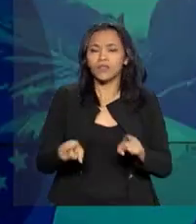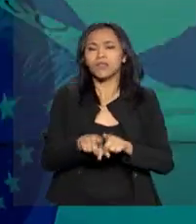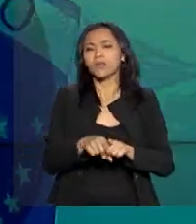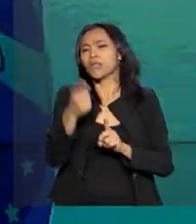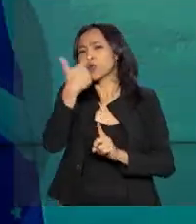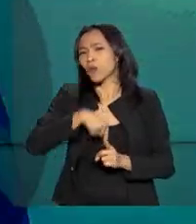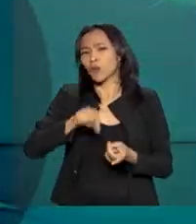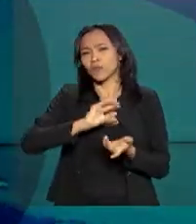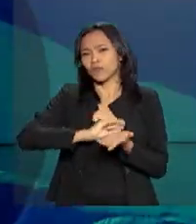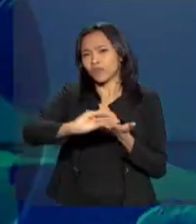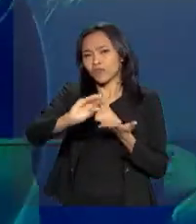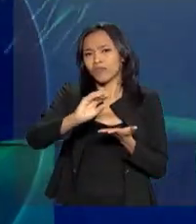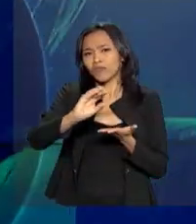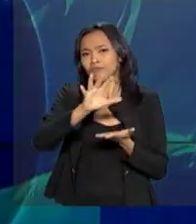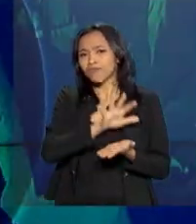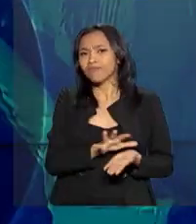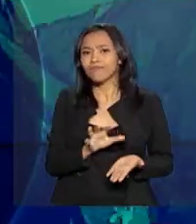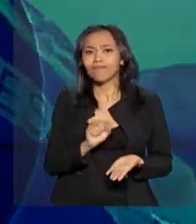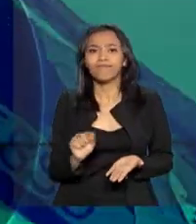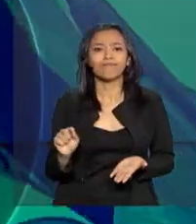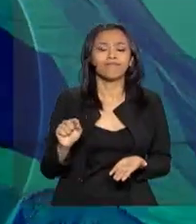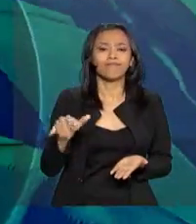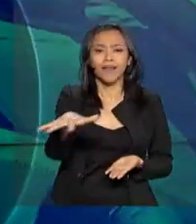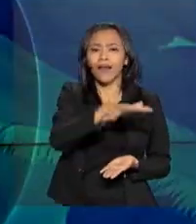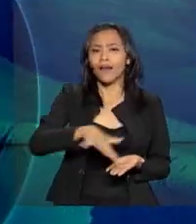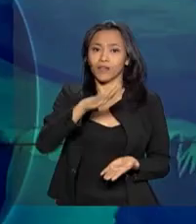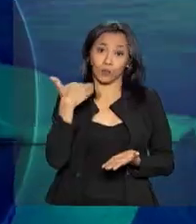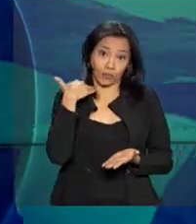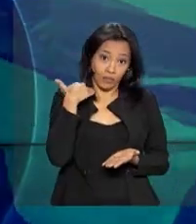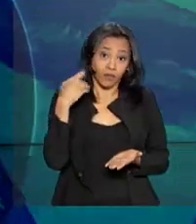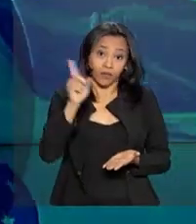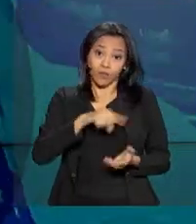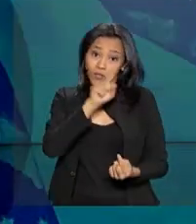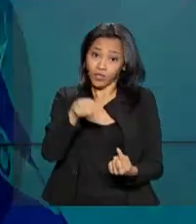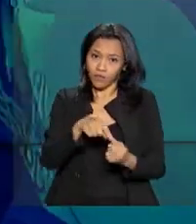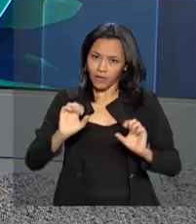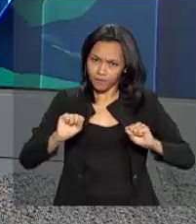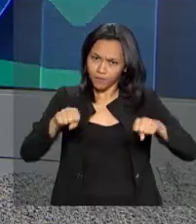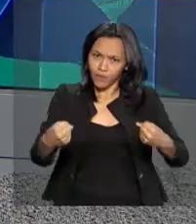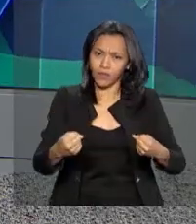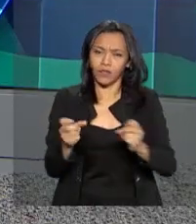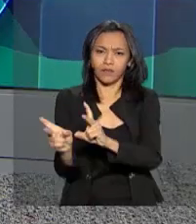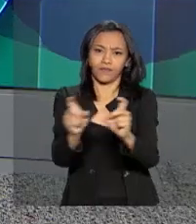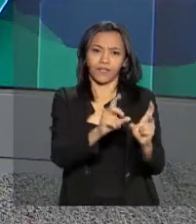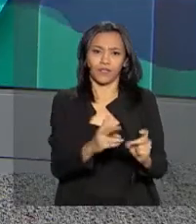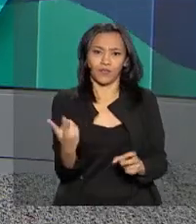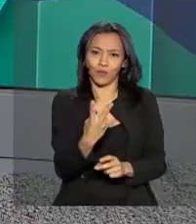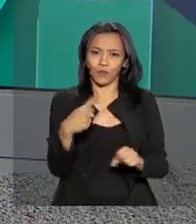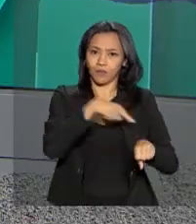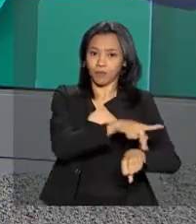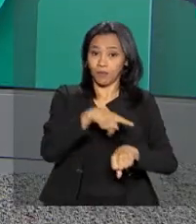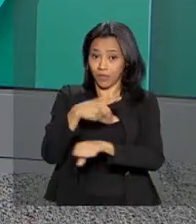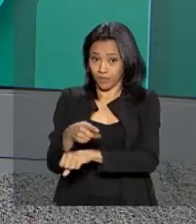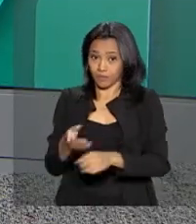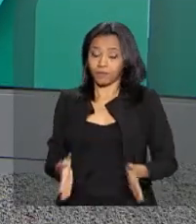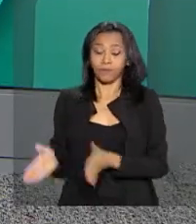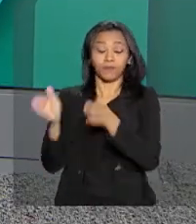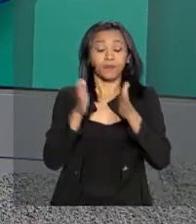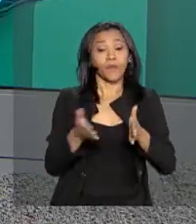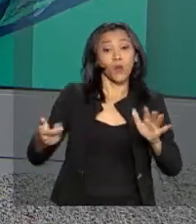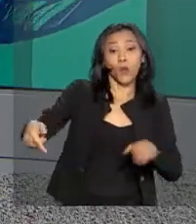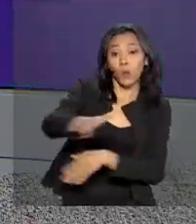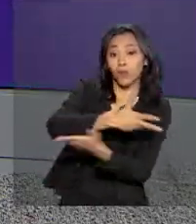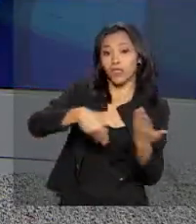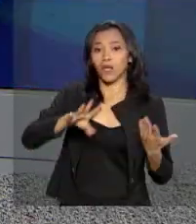Financeiras. A expectativa é impulsionar a relação comercial entre os dois países. Compartilhar conhecimento e